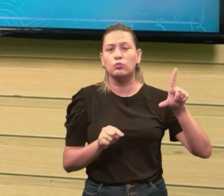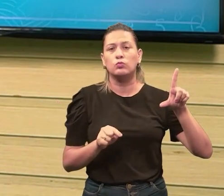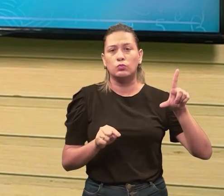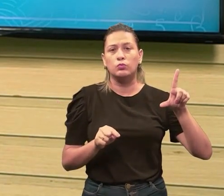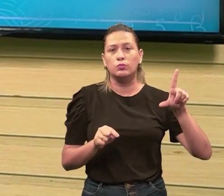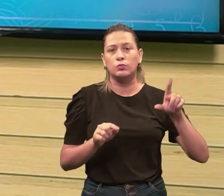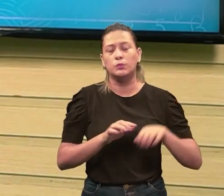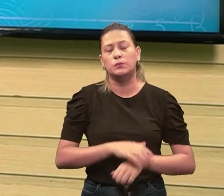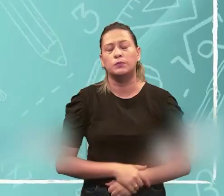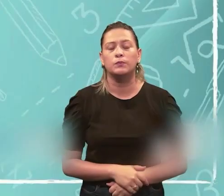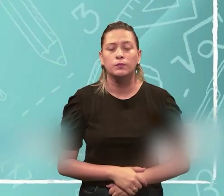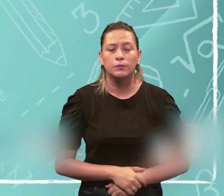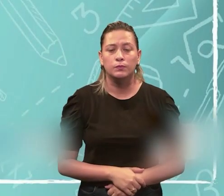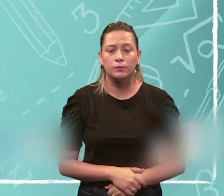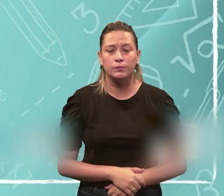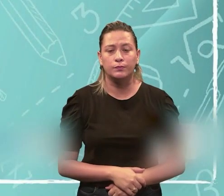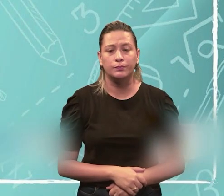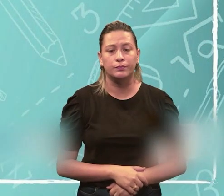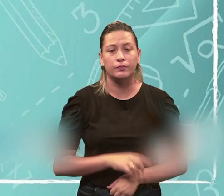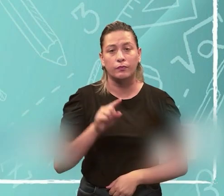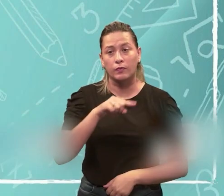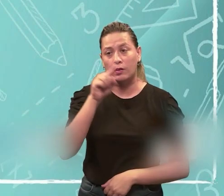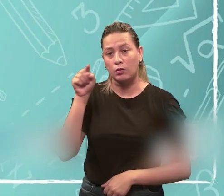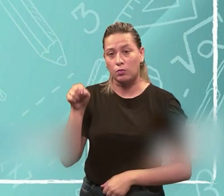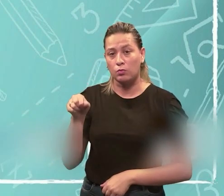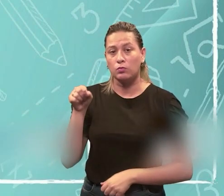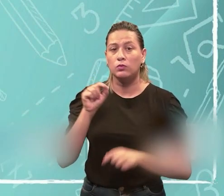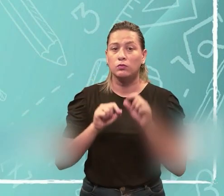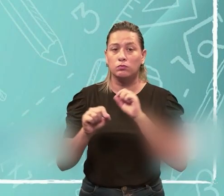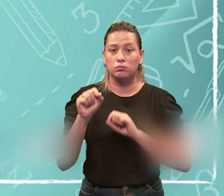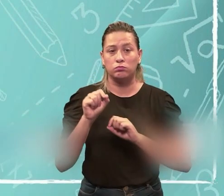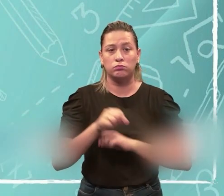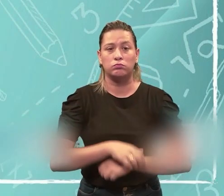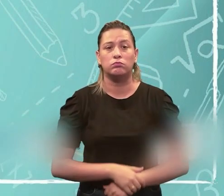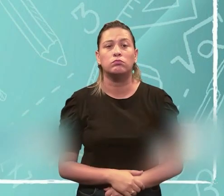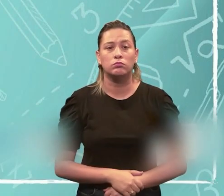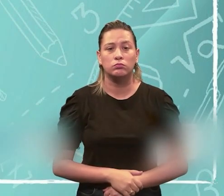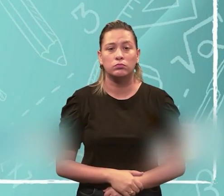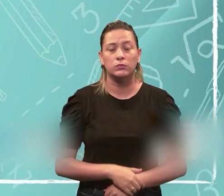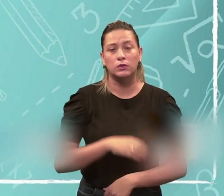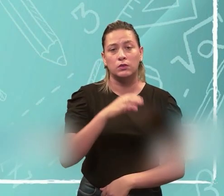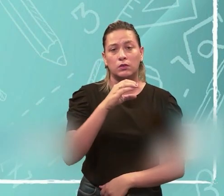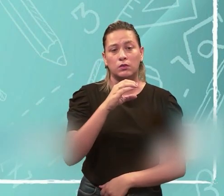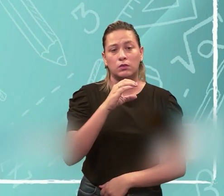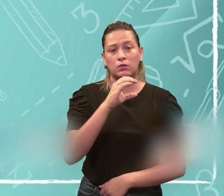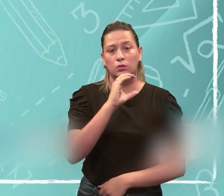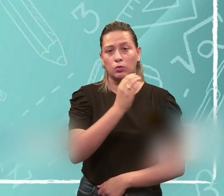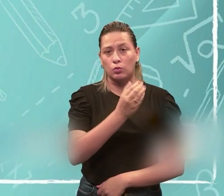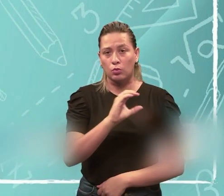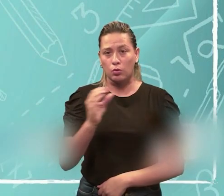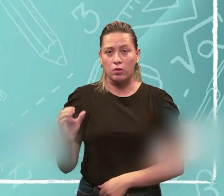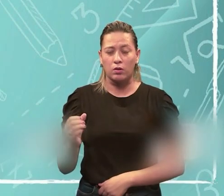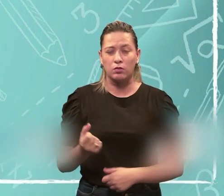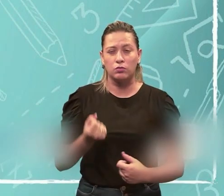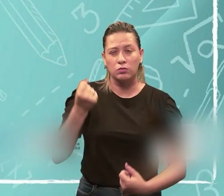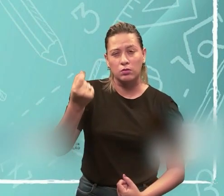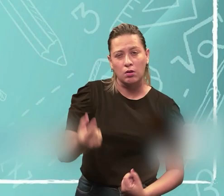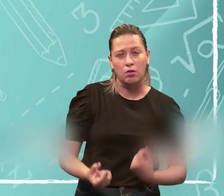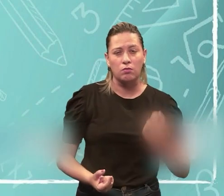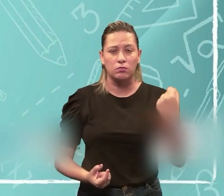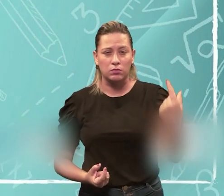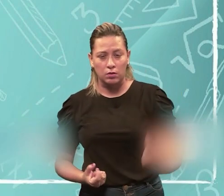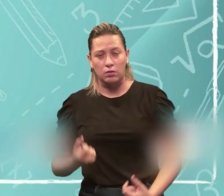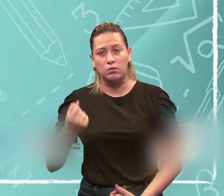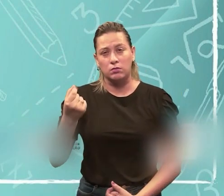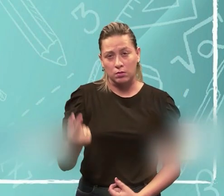sentido, ok? Já a corrente alternada, né? Que também é representada pelas letras C